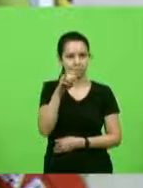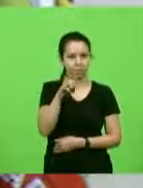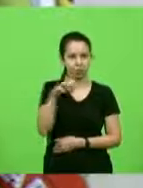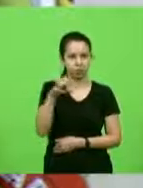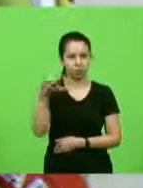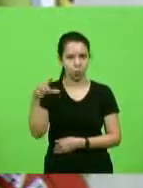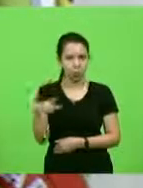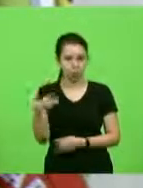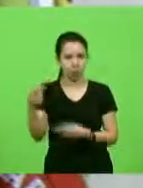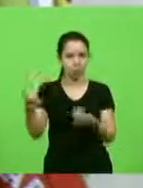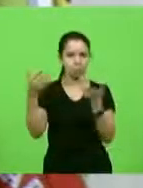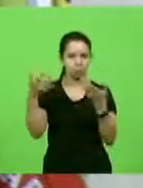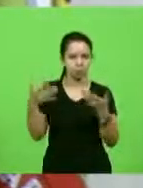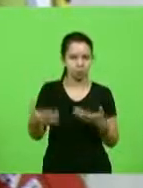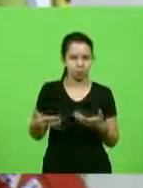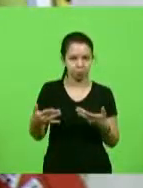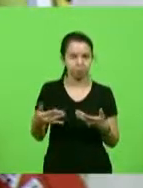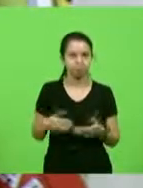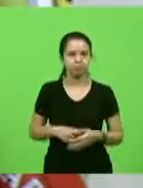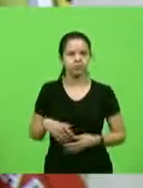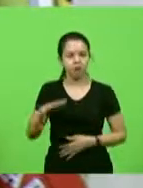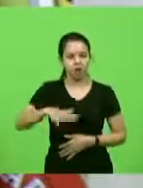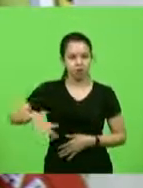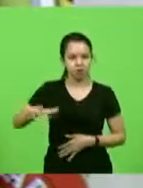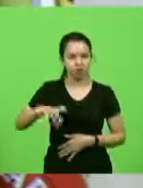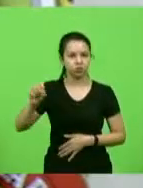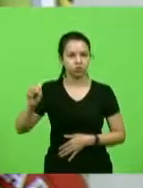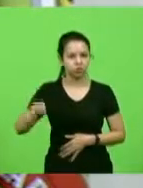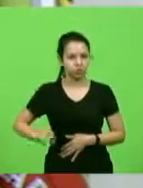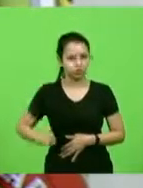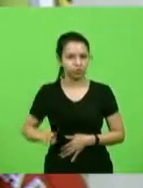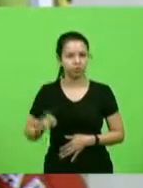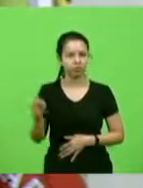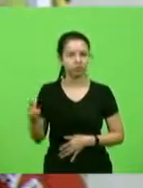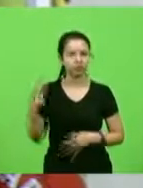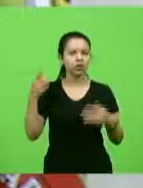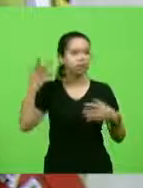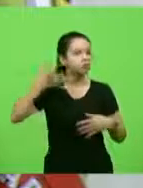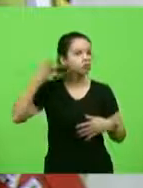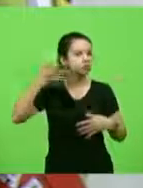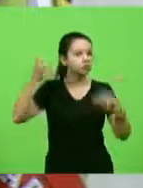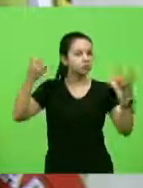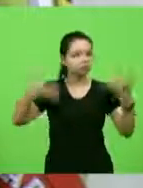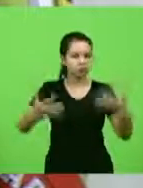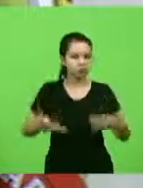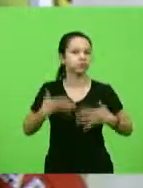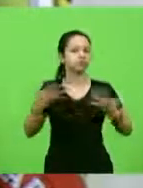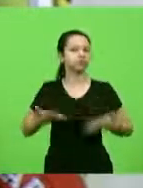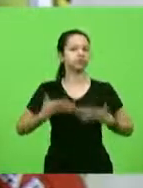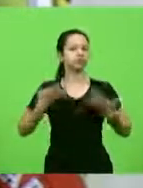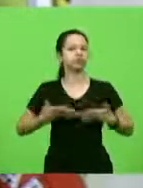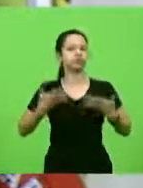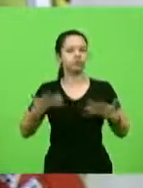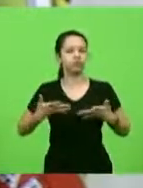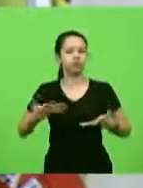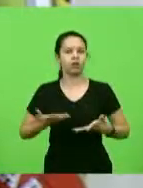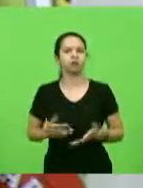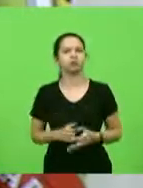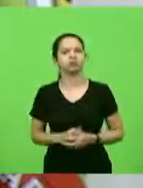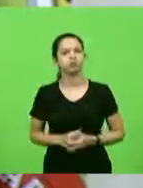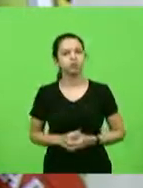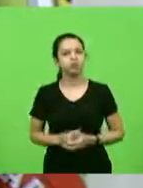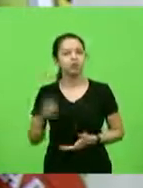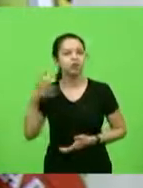deputado Zé Milton, que é da nossa região sul, discursar com grande entusiasmo, discursar